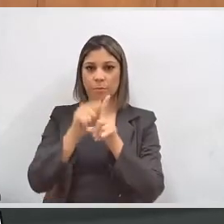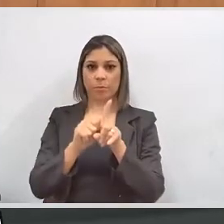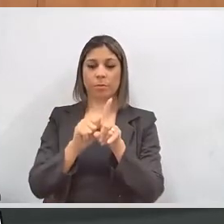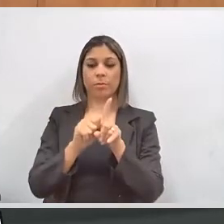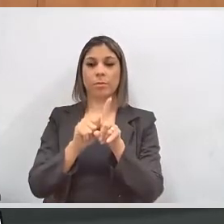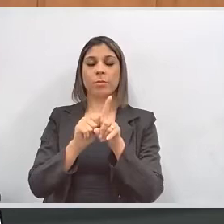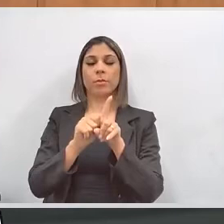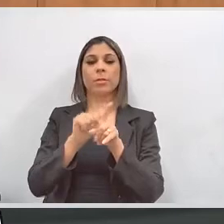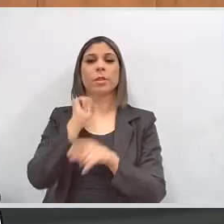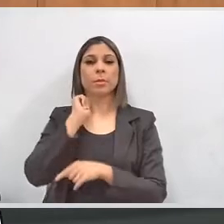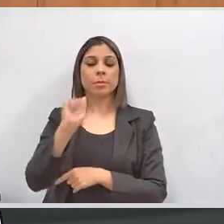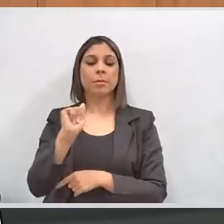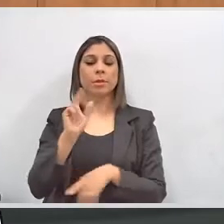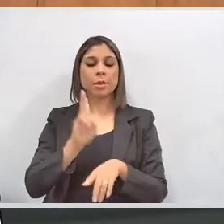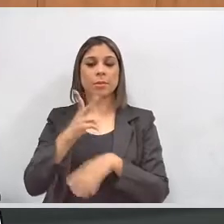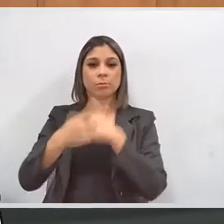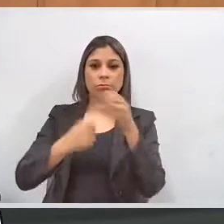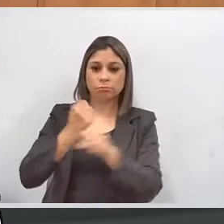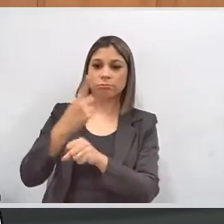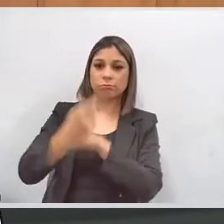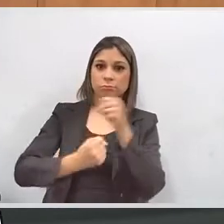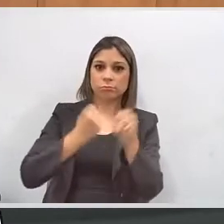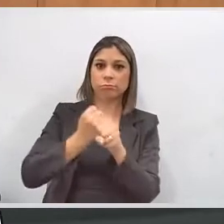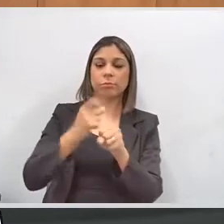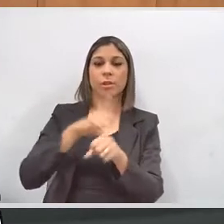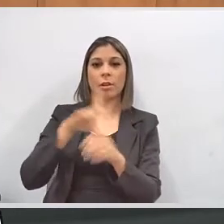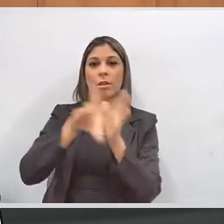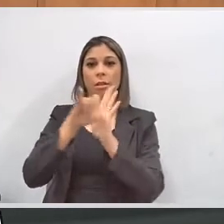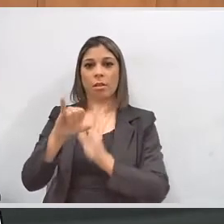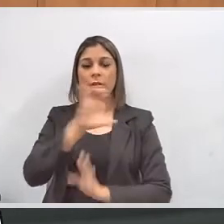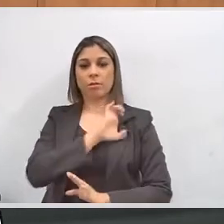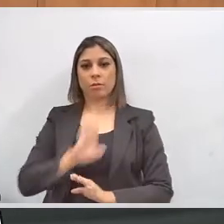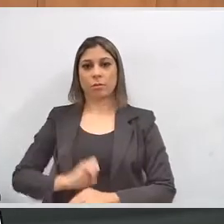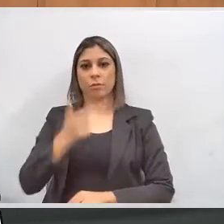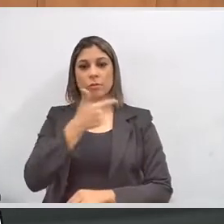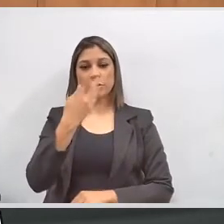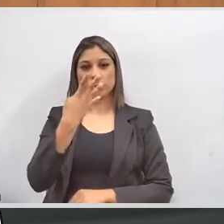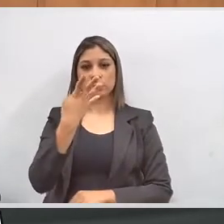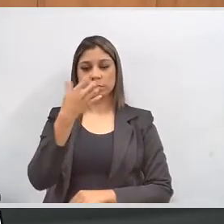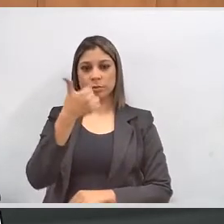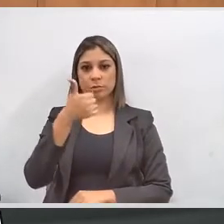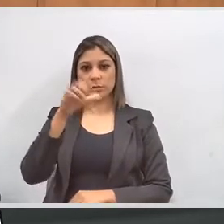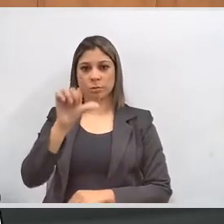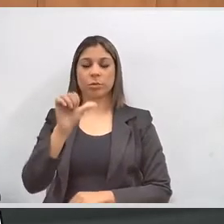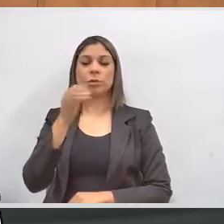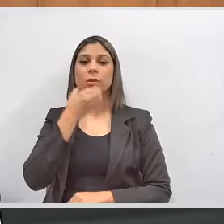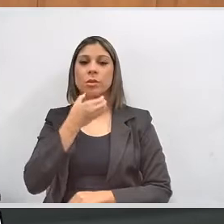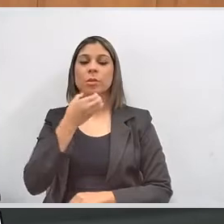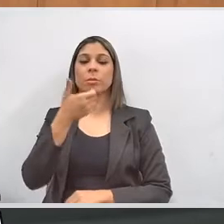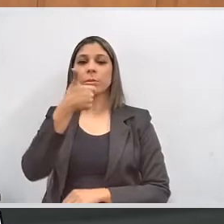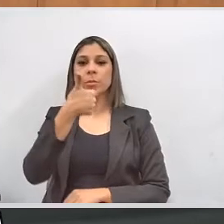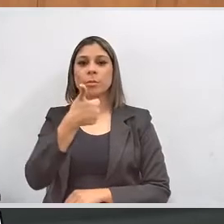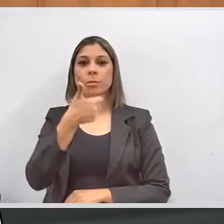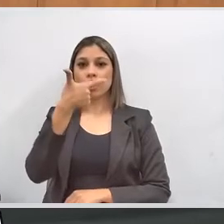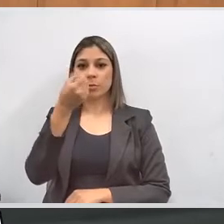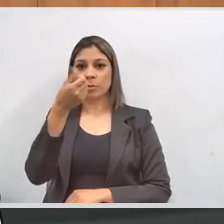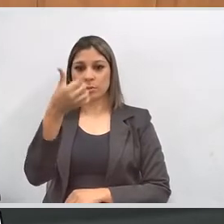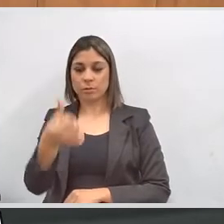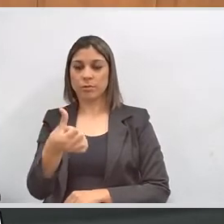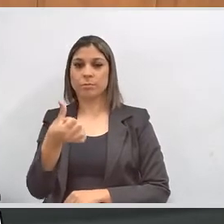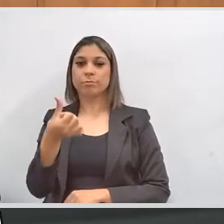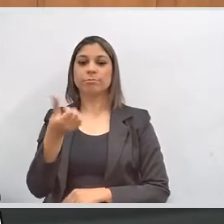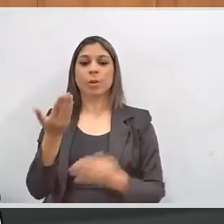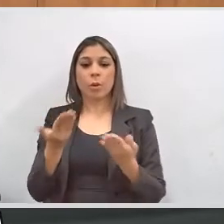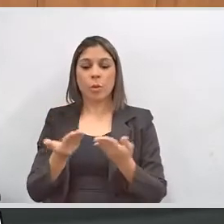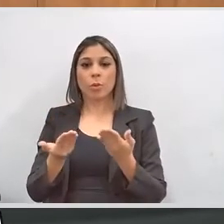2 e é realizada anualmente conforme dispõe a Lei Estadual 22.419, de dezembro de 2016,